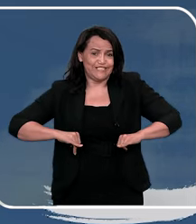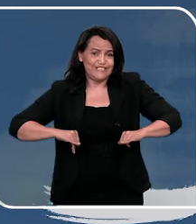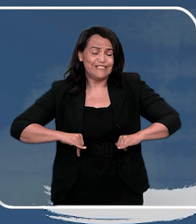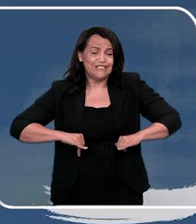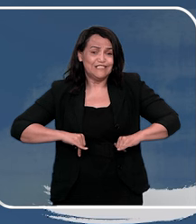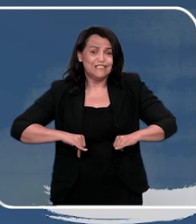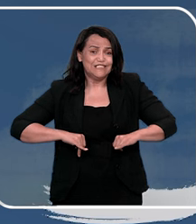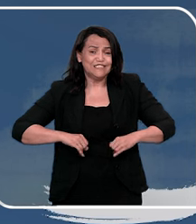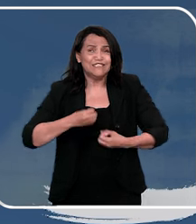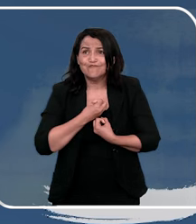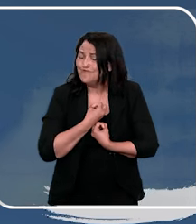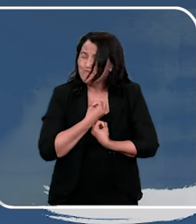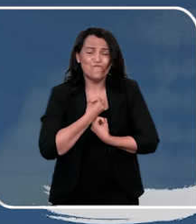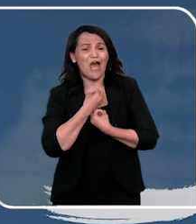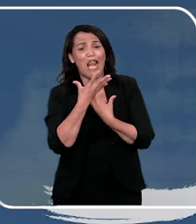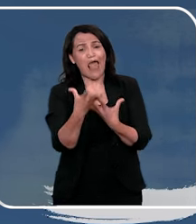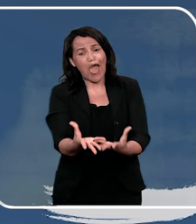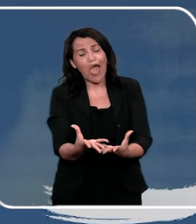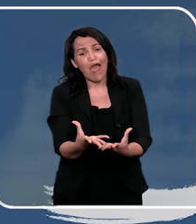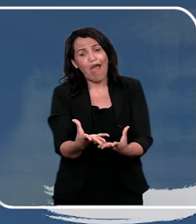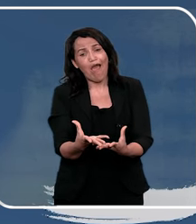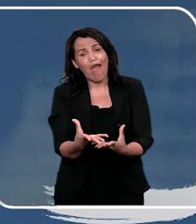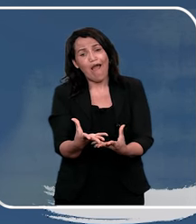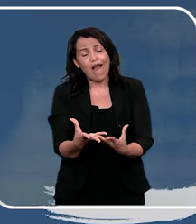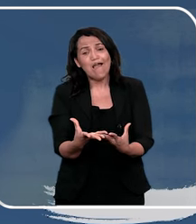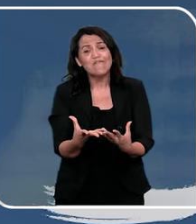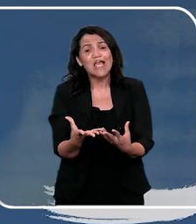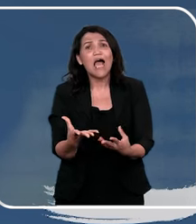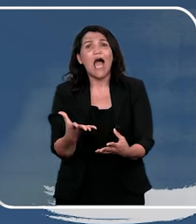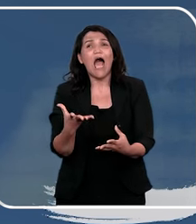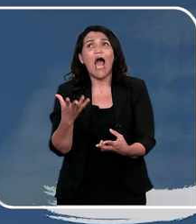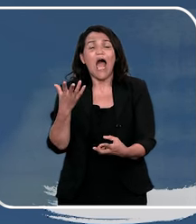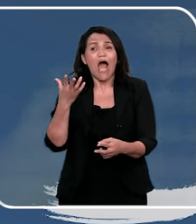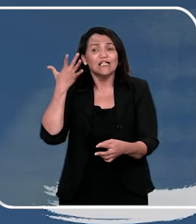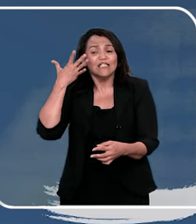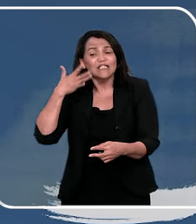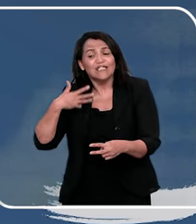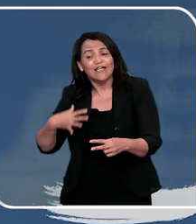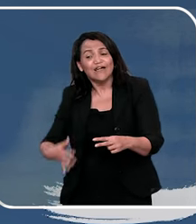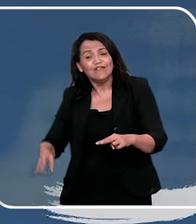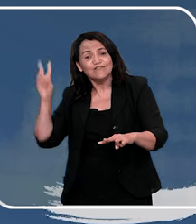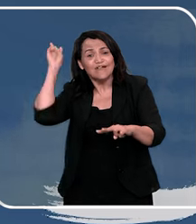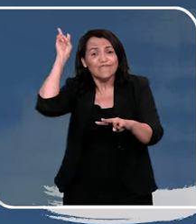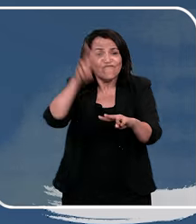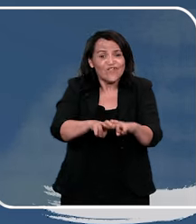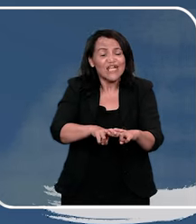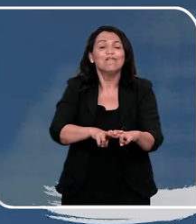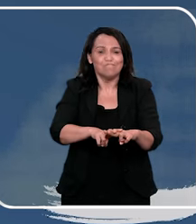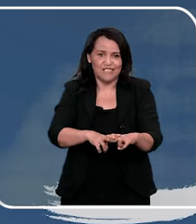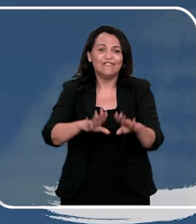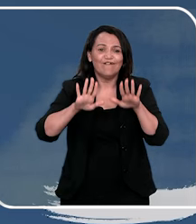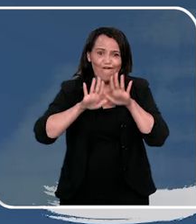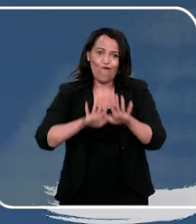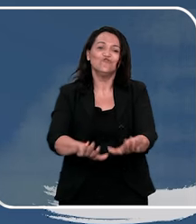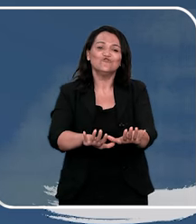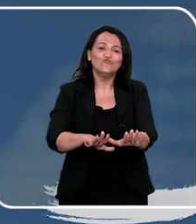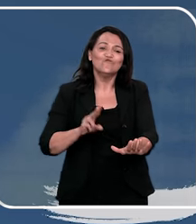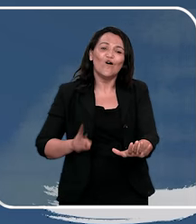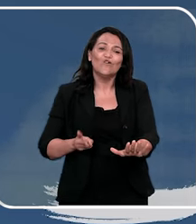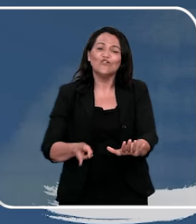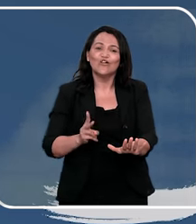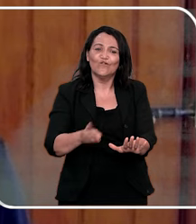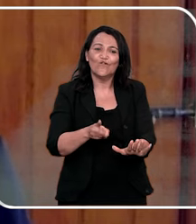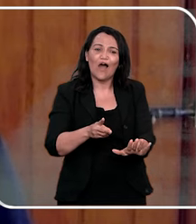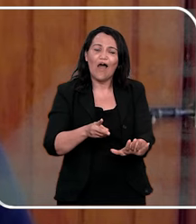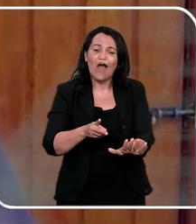sofrendo, e de que se a gente não contar, por pior que seja, quem vai sofrer são as próximas crianças, porque o abusador não